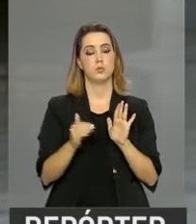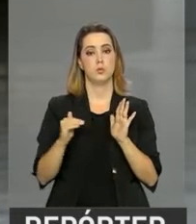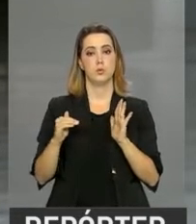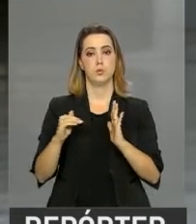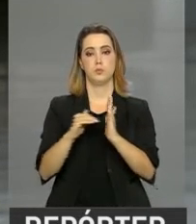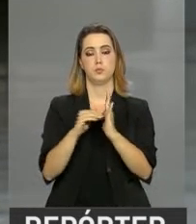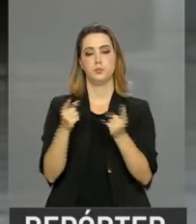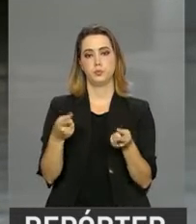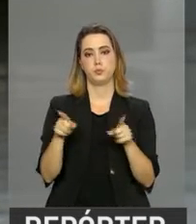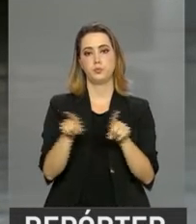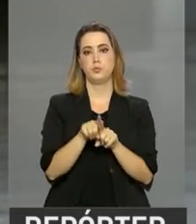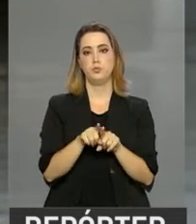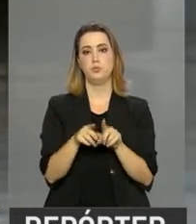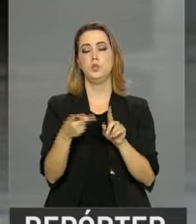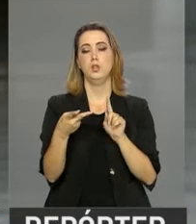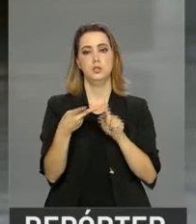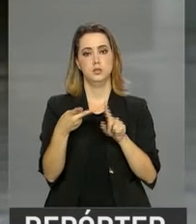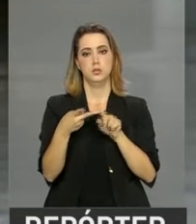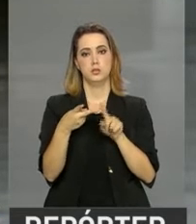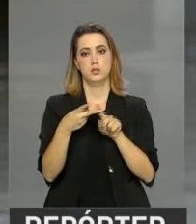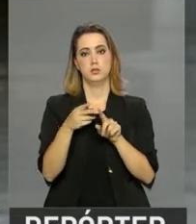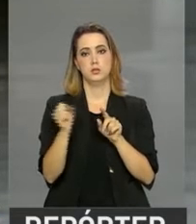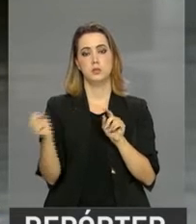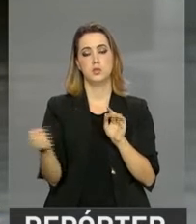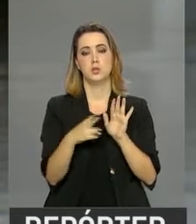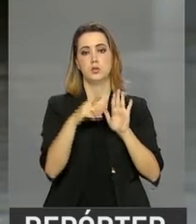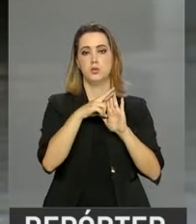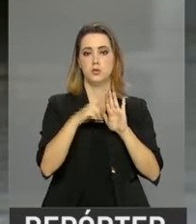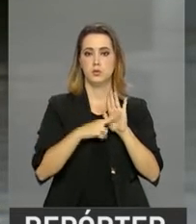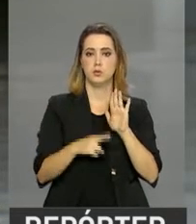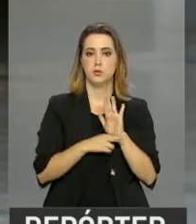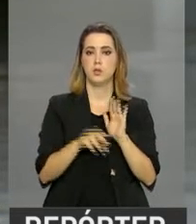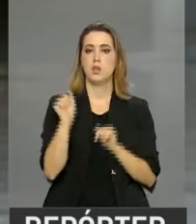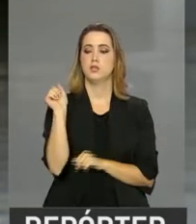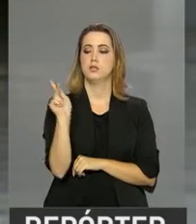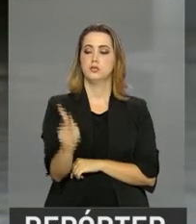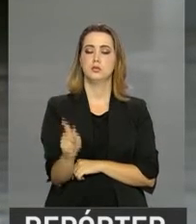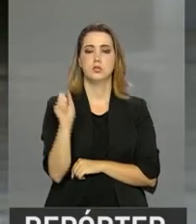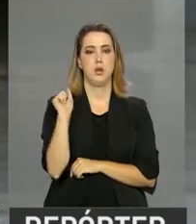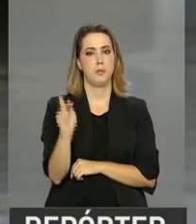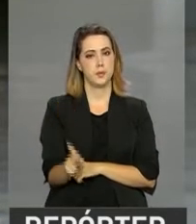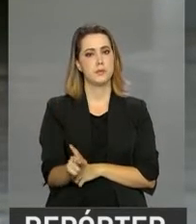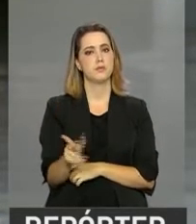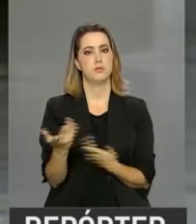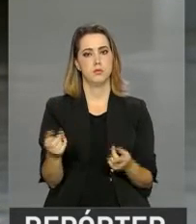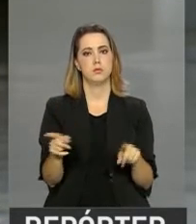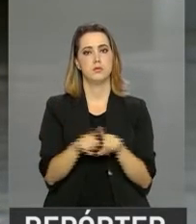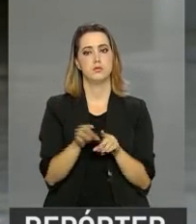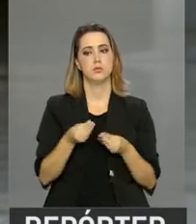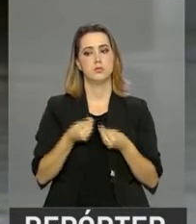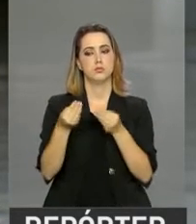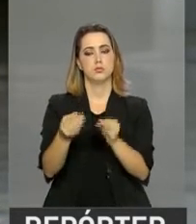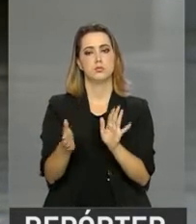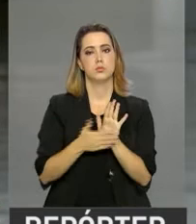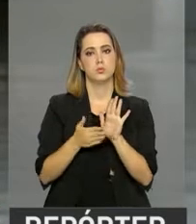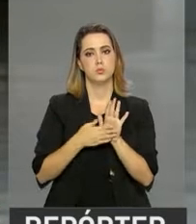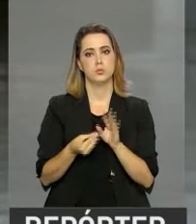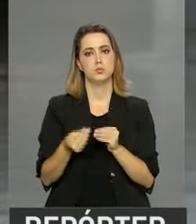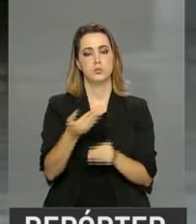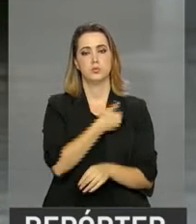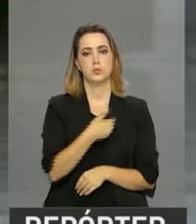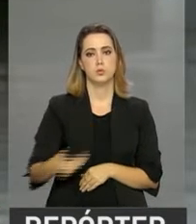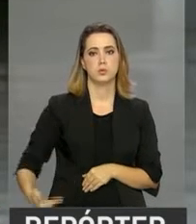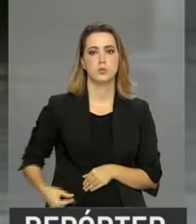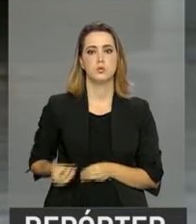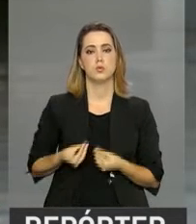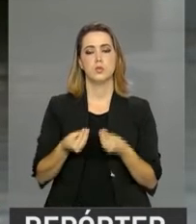Federal. E a reforma da Previdência Social, que segundo o próprio presidente Michel Temer, vai ser enviada pelo governo